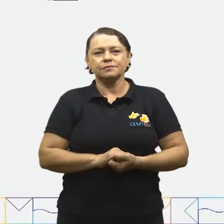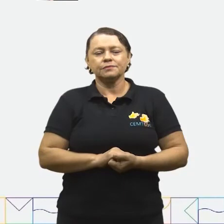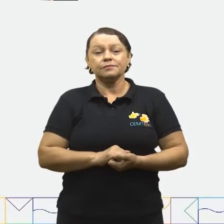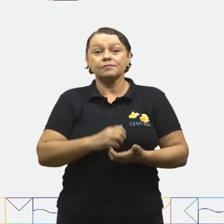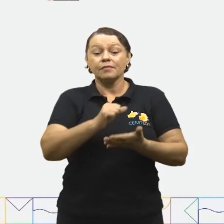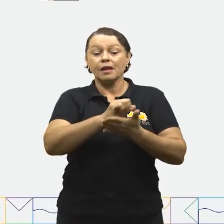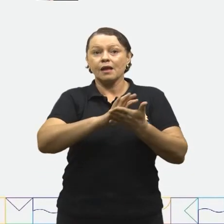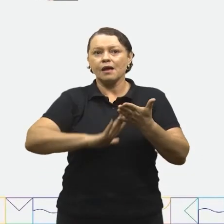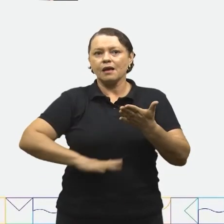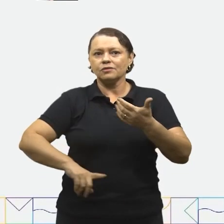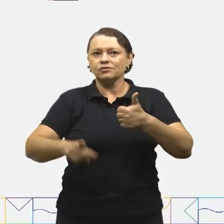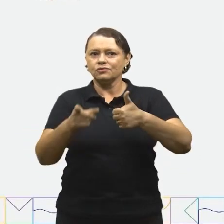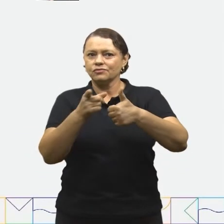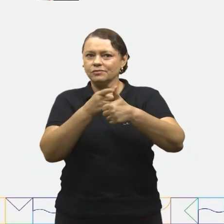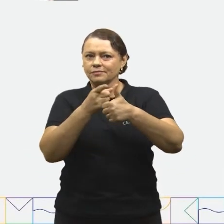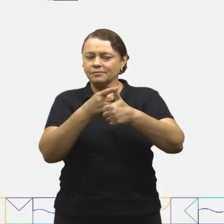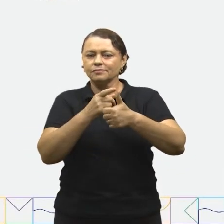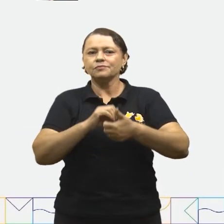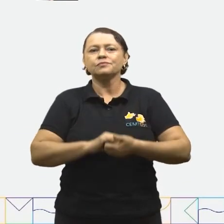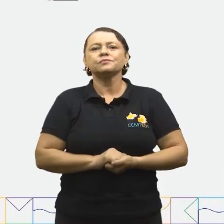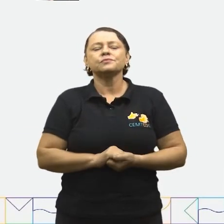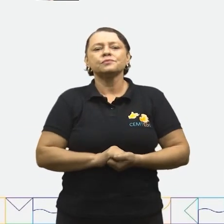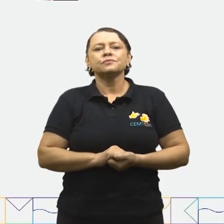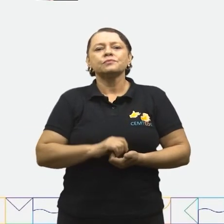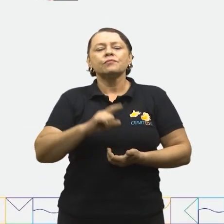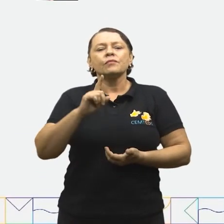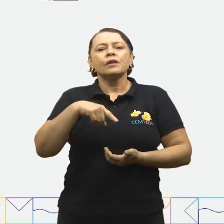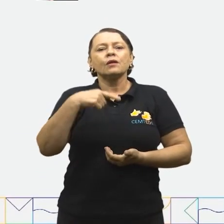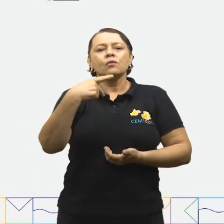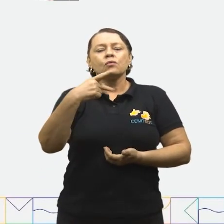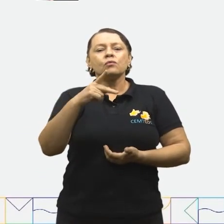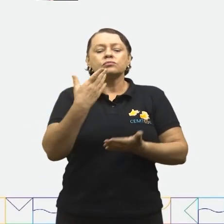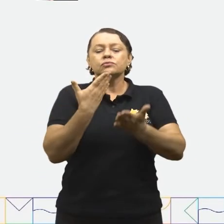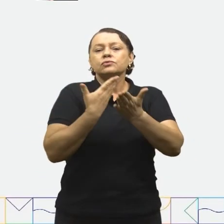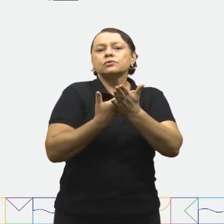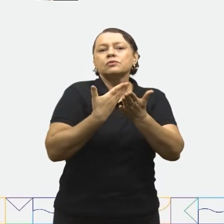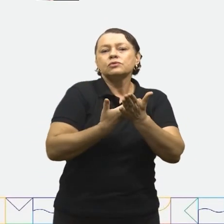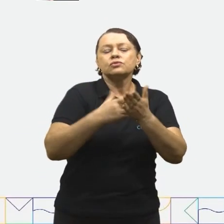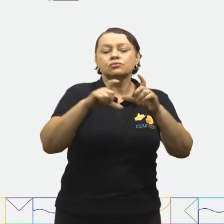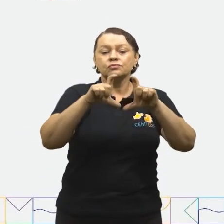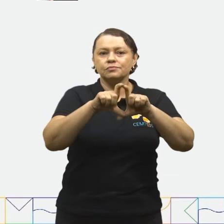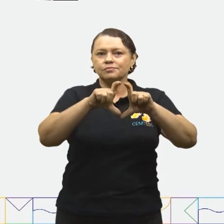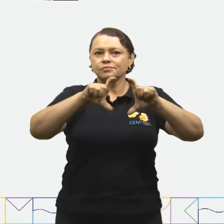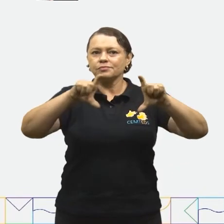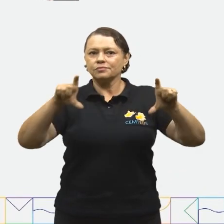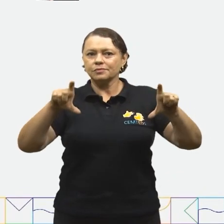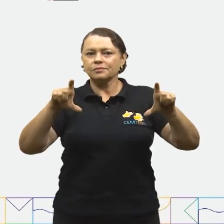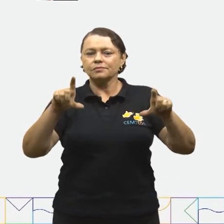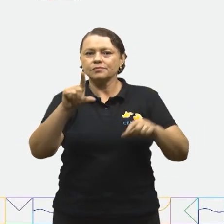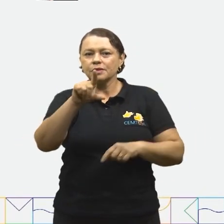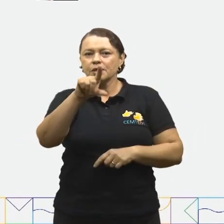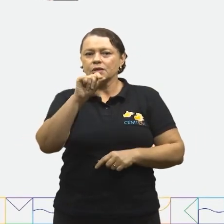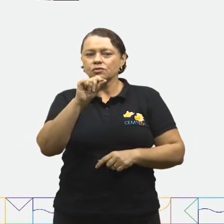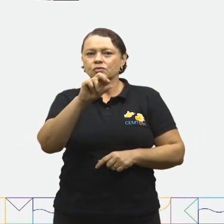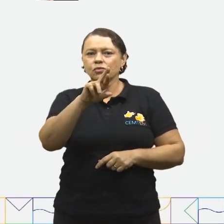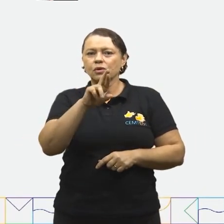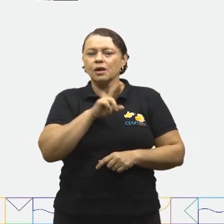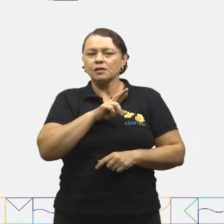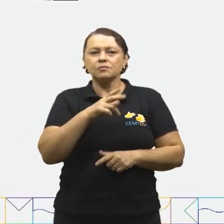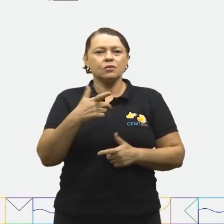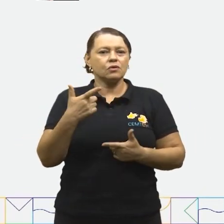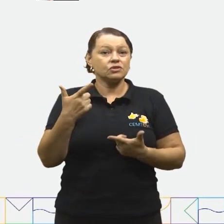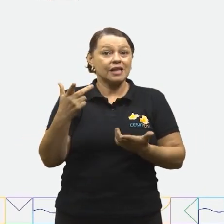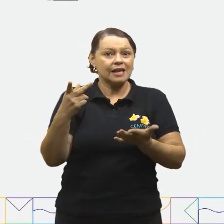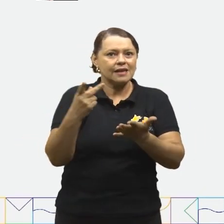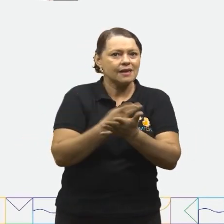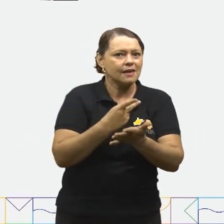Atividade número 1. De acordo com os seus estudos sobre o parágrafo, assinale a opção que não está